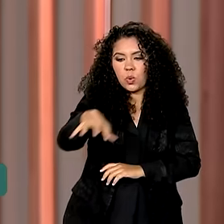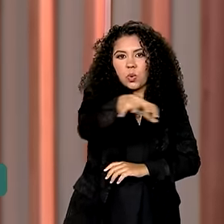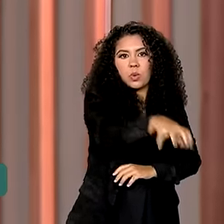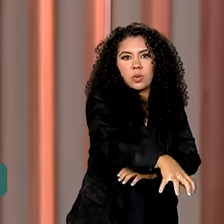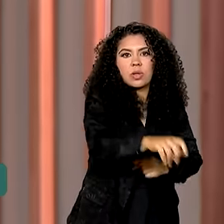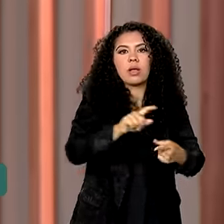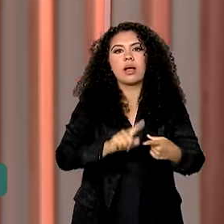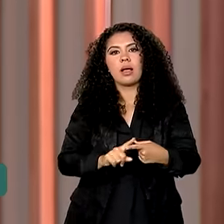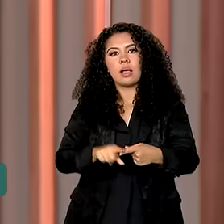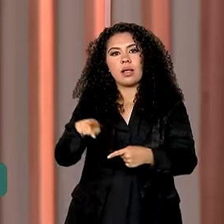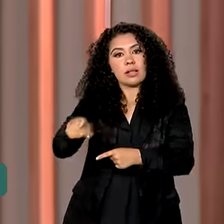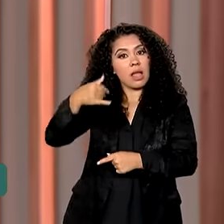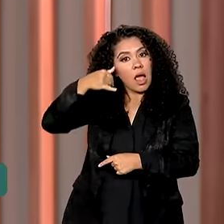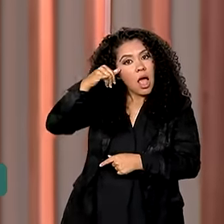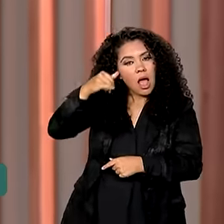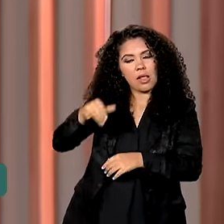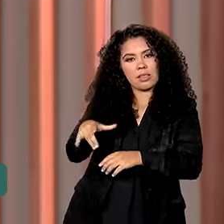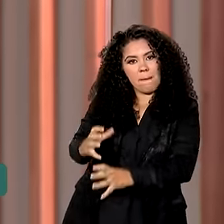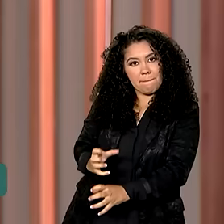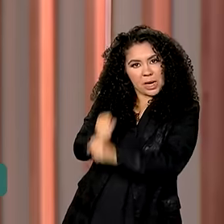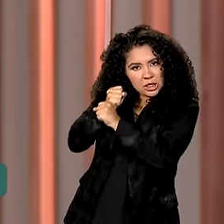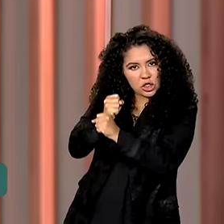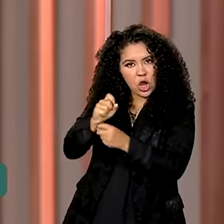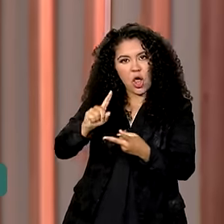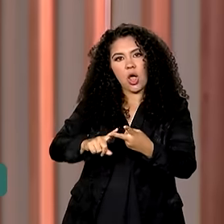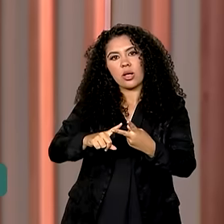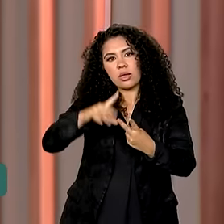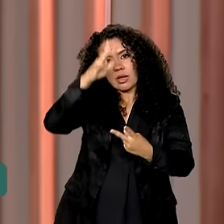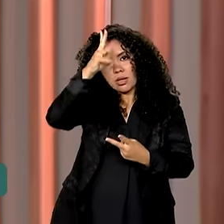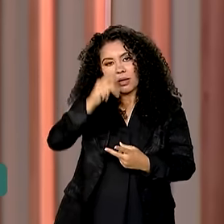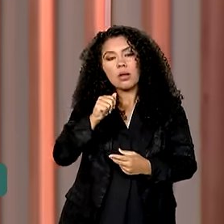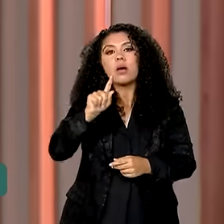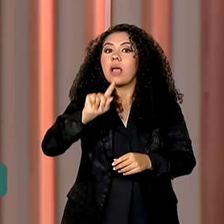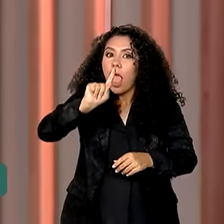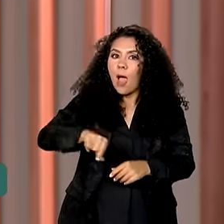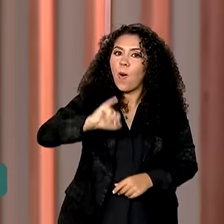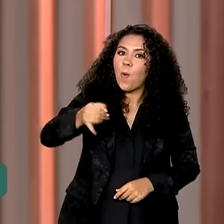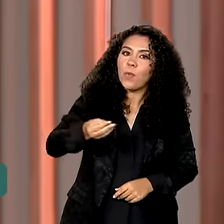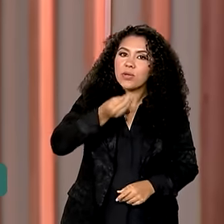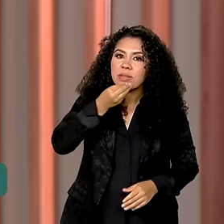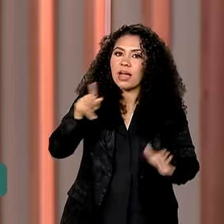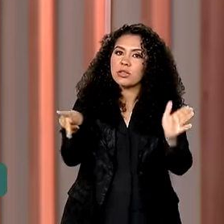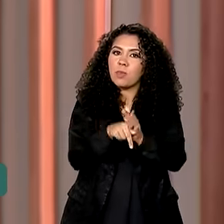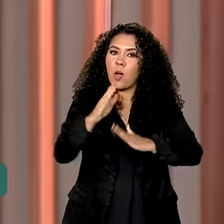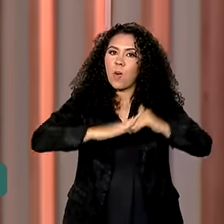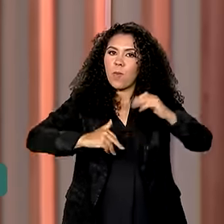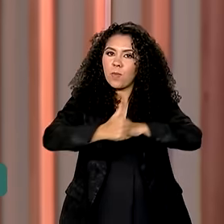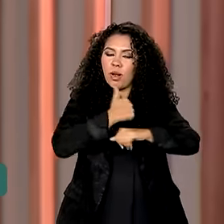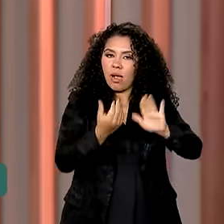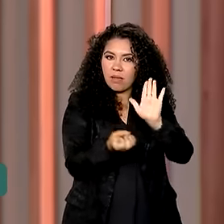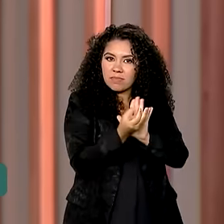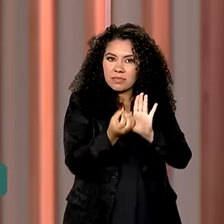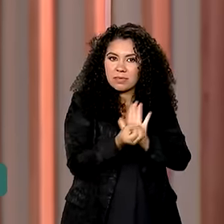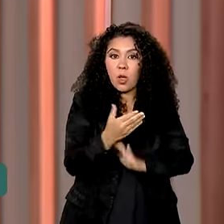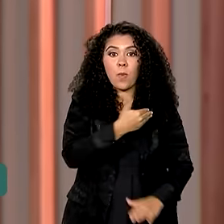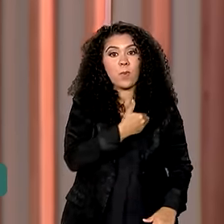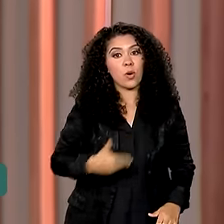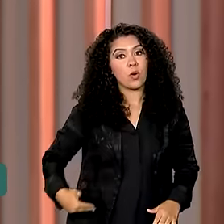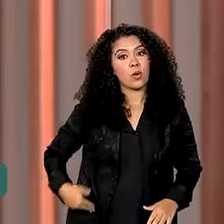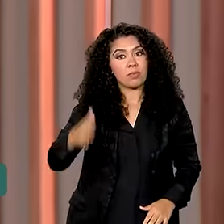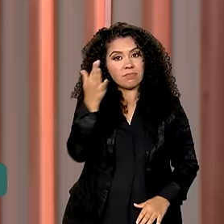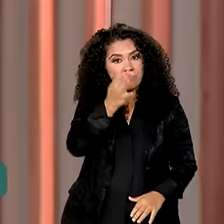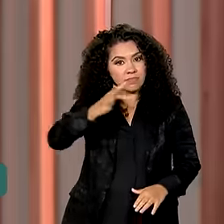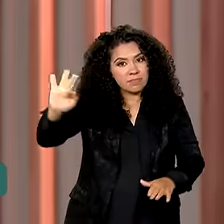caipira e o da mandioca. Mais uma oportunidade para o pequeno produtor incrementar a renda. O programa do governo federal veio para